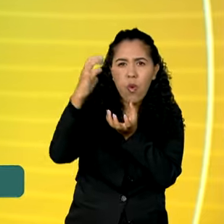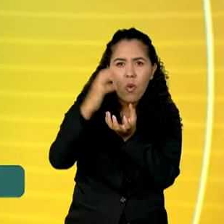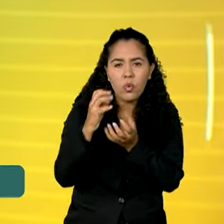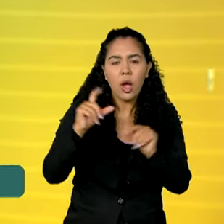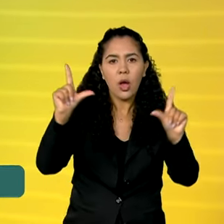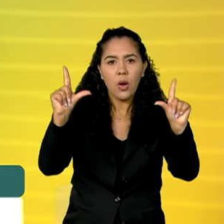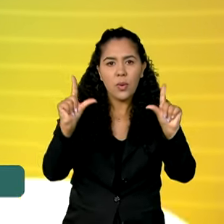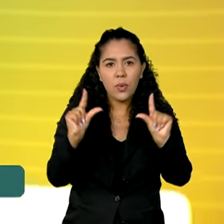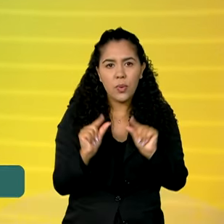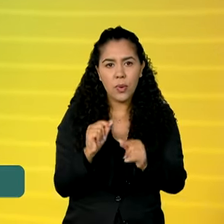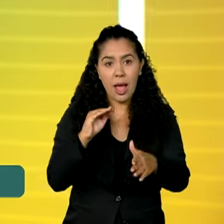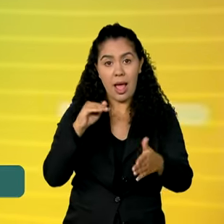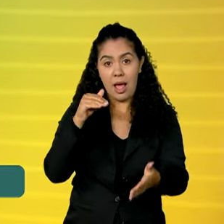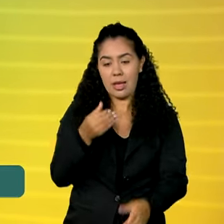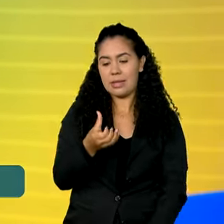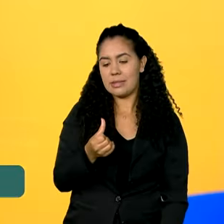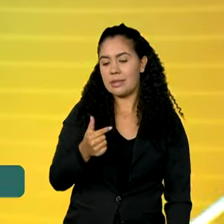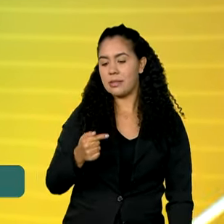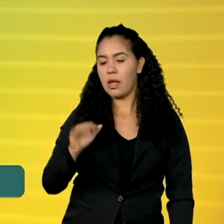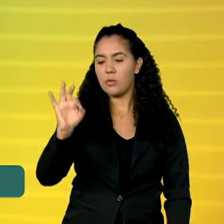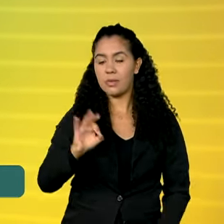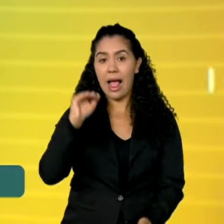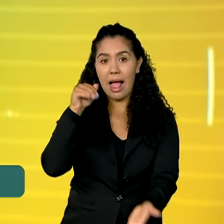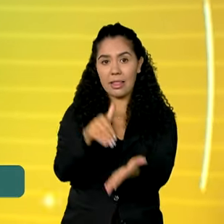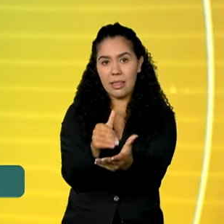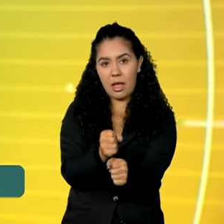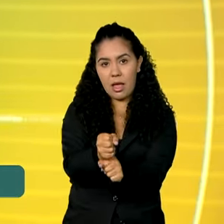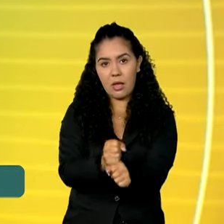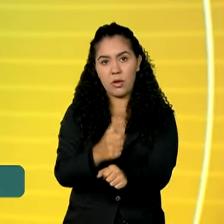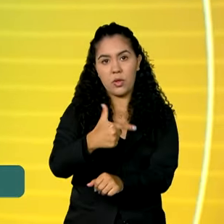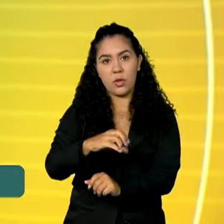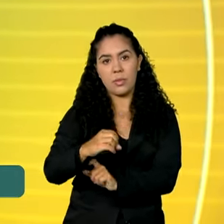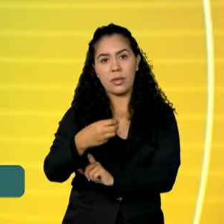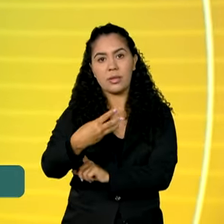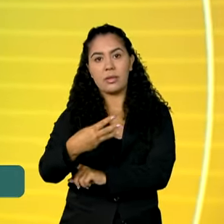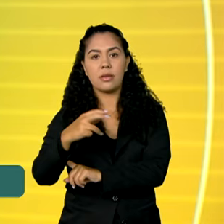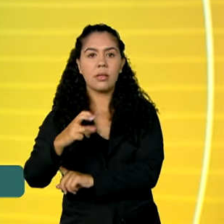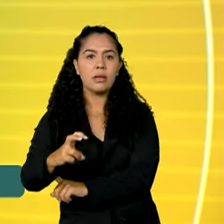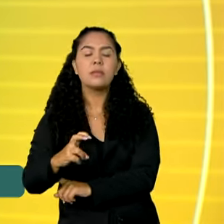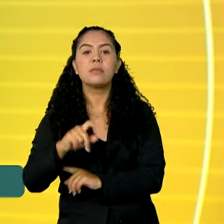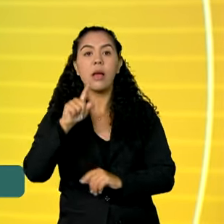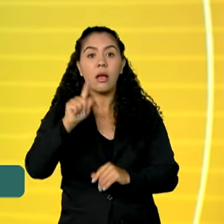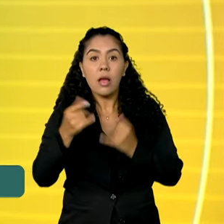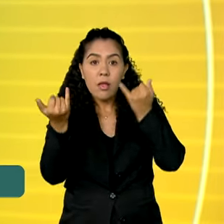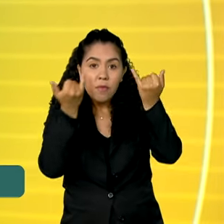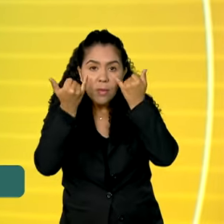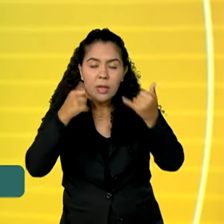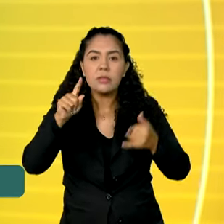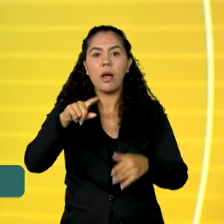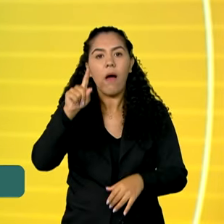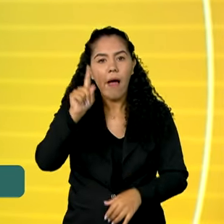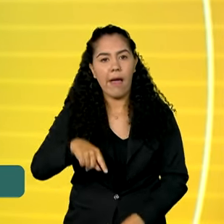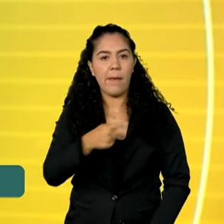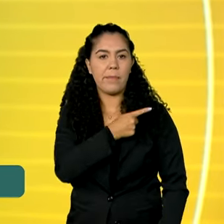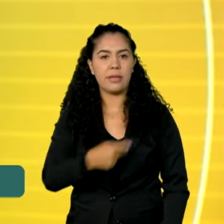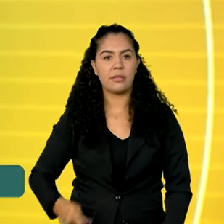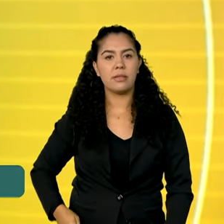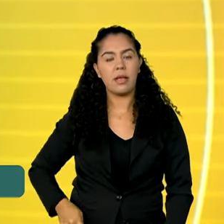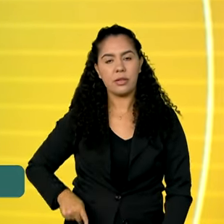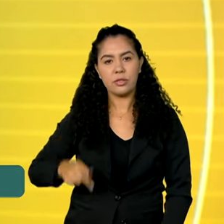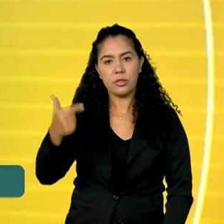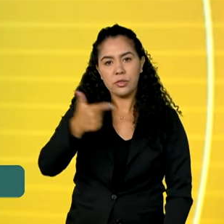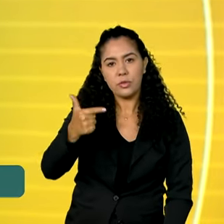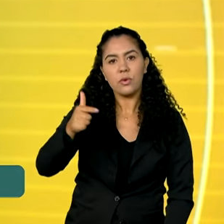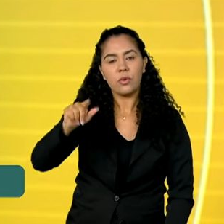67% até 2035. Os números foram apresentados pelo vice-presidente Geraldo Alckmin na